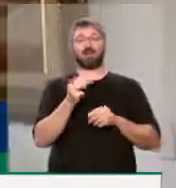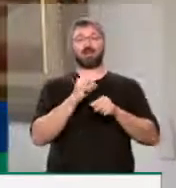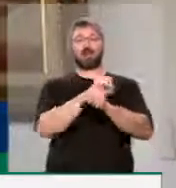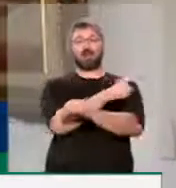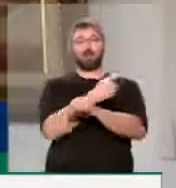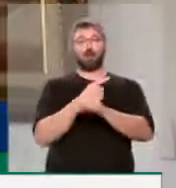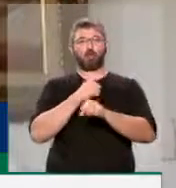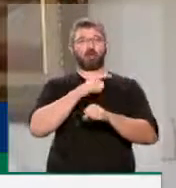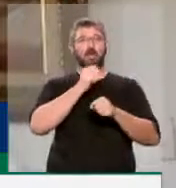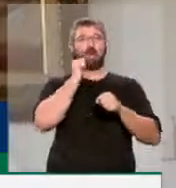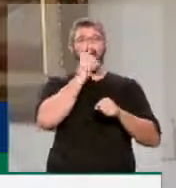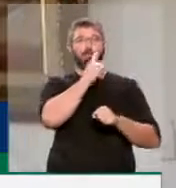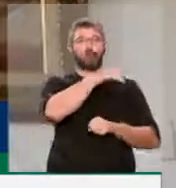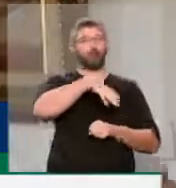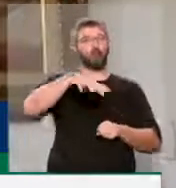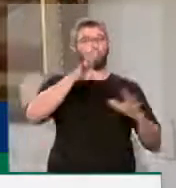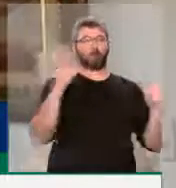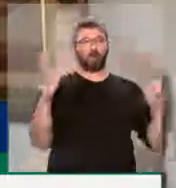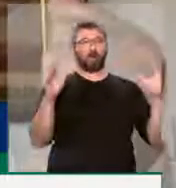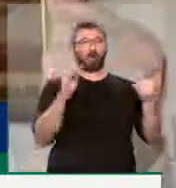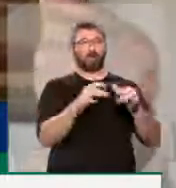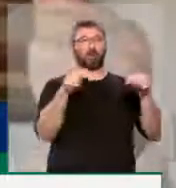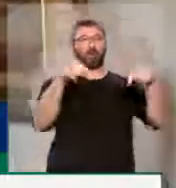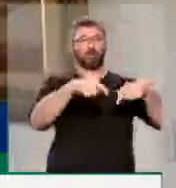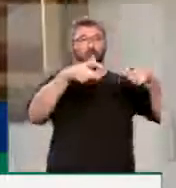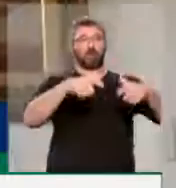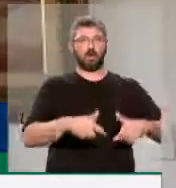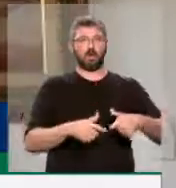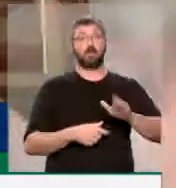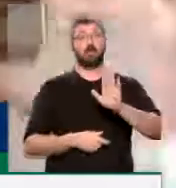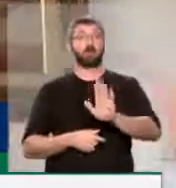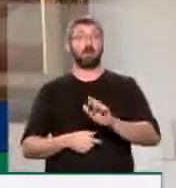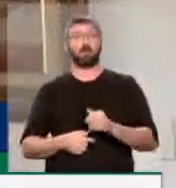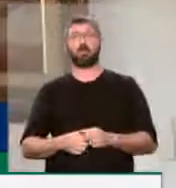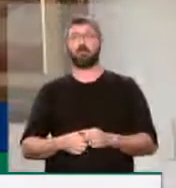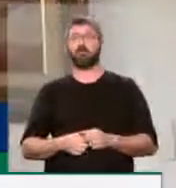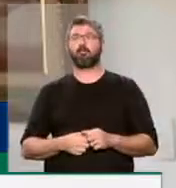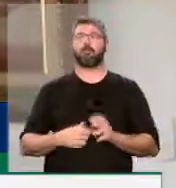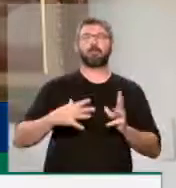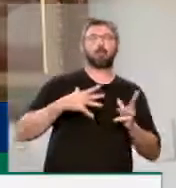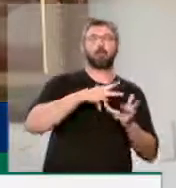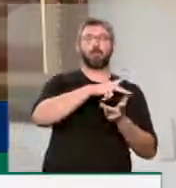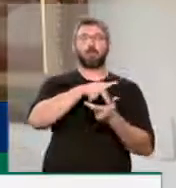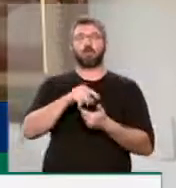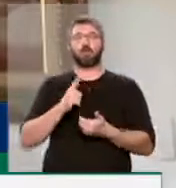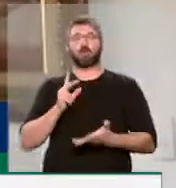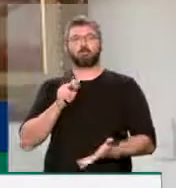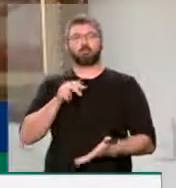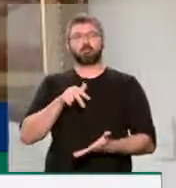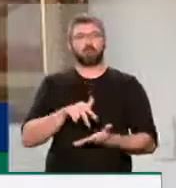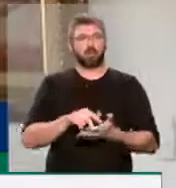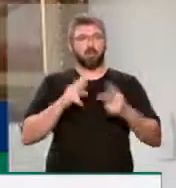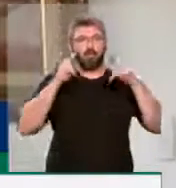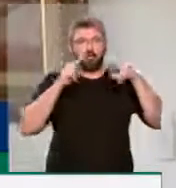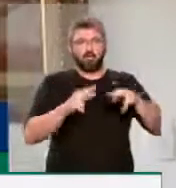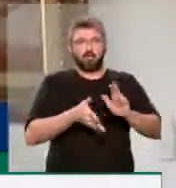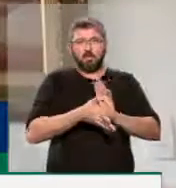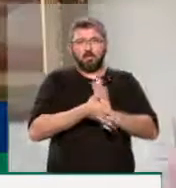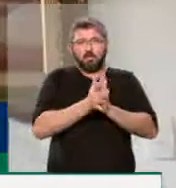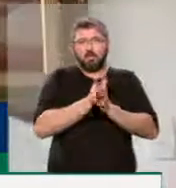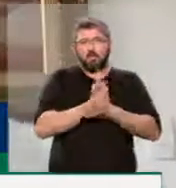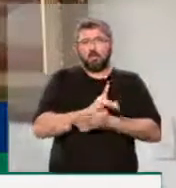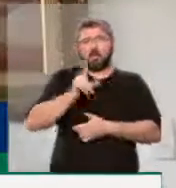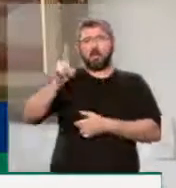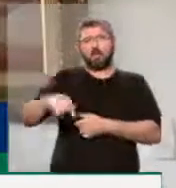temos no Amapá. Mas, senhor presidente, eu quero dizer que, nesse momento em que o mundo se levanta, enxergando o racismo como um